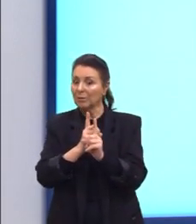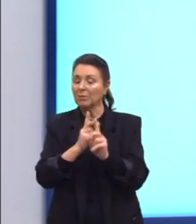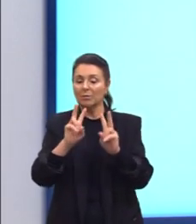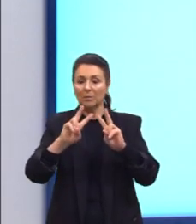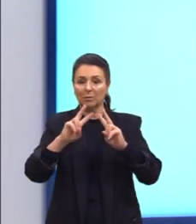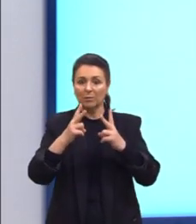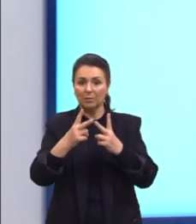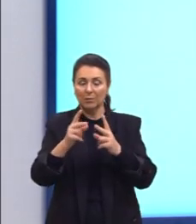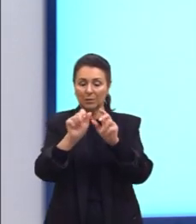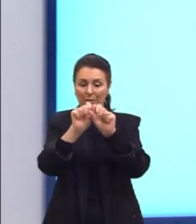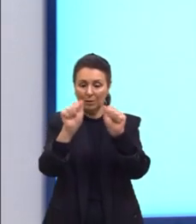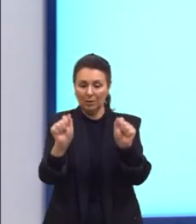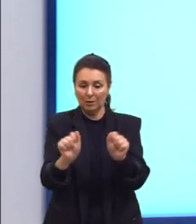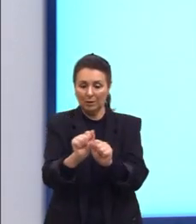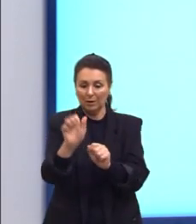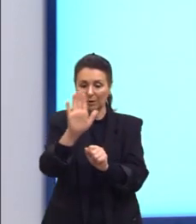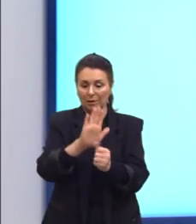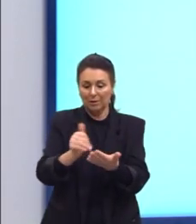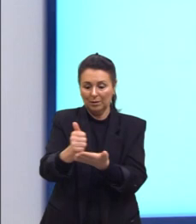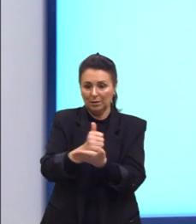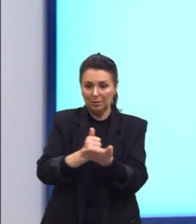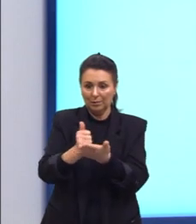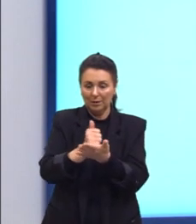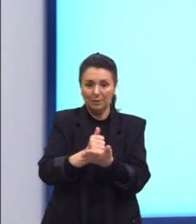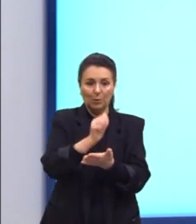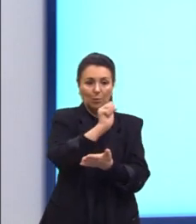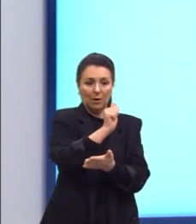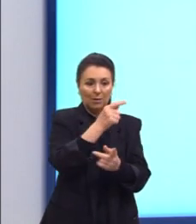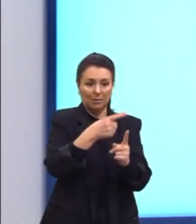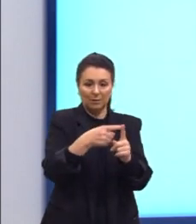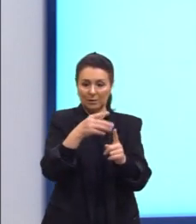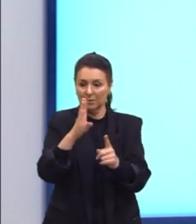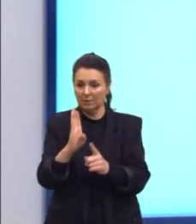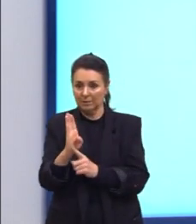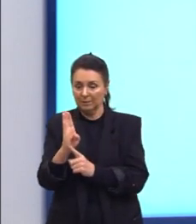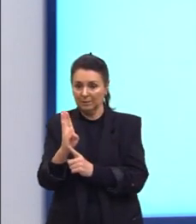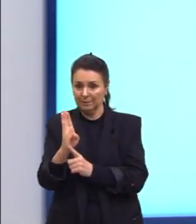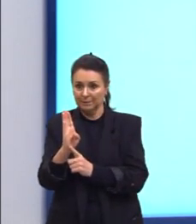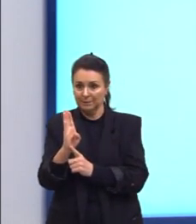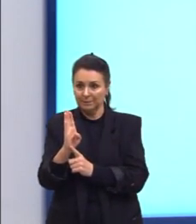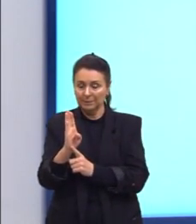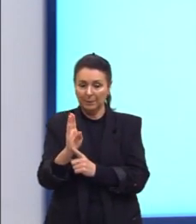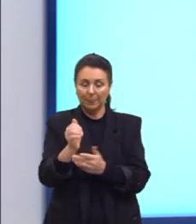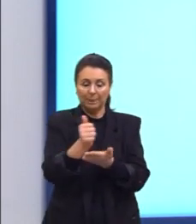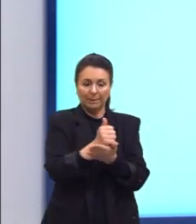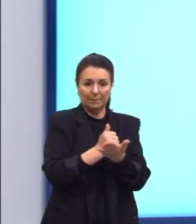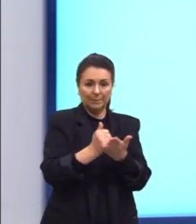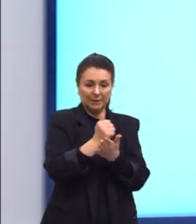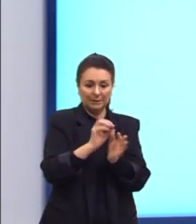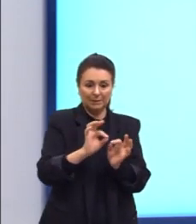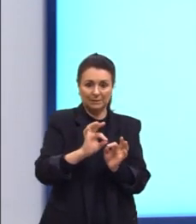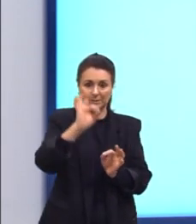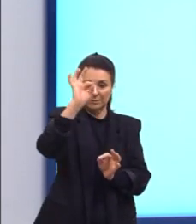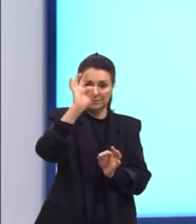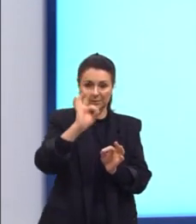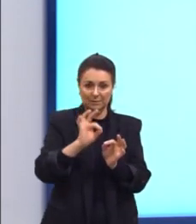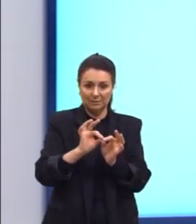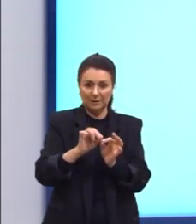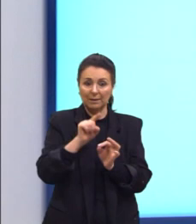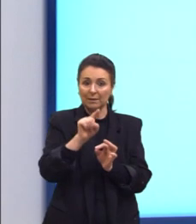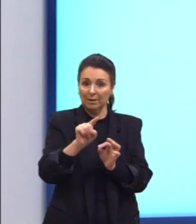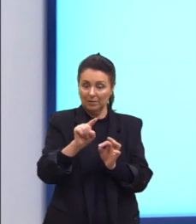a área da base seria o segmento A vezes B, que seria ali a base e a altura deste